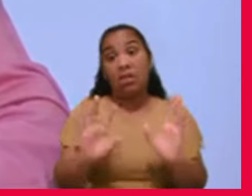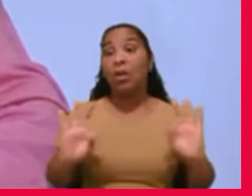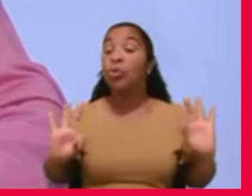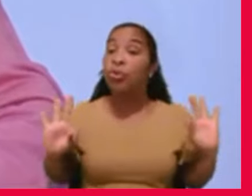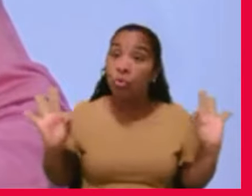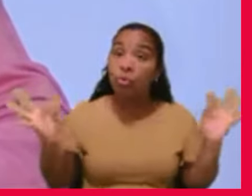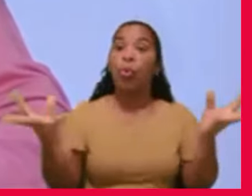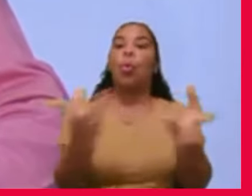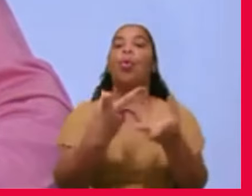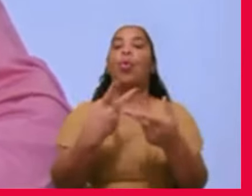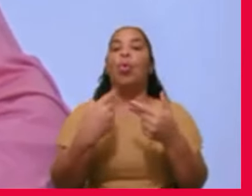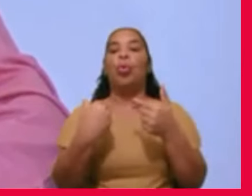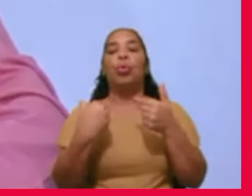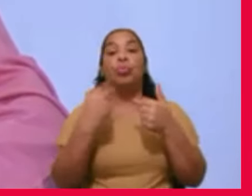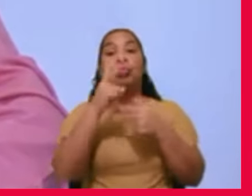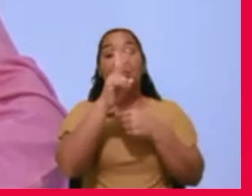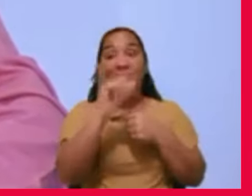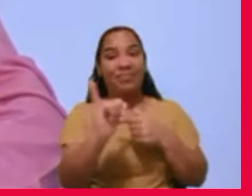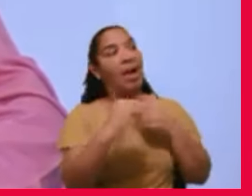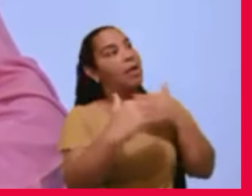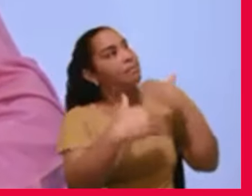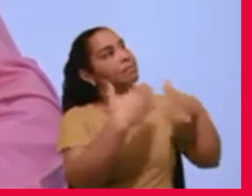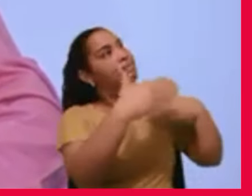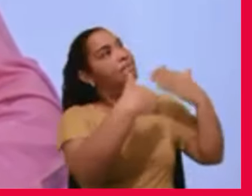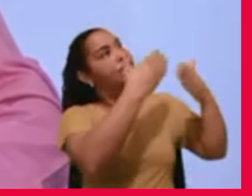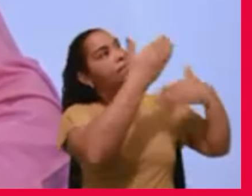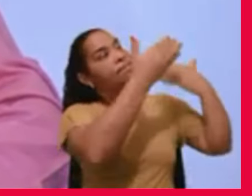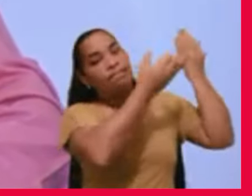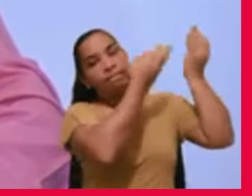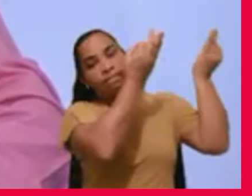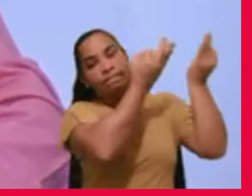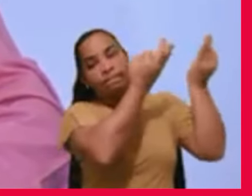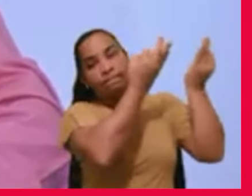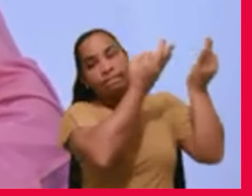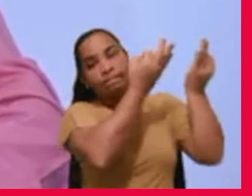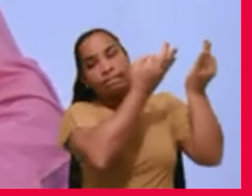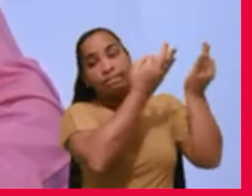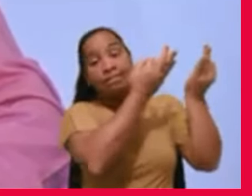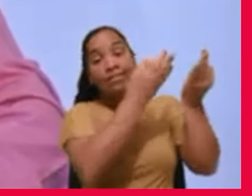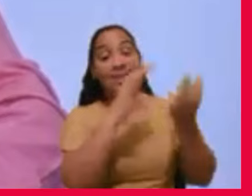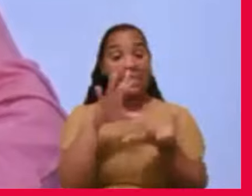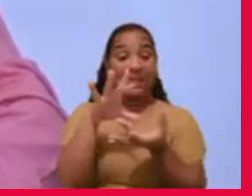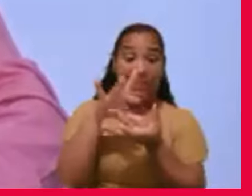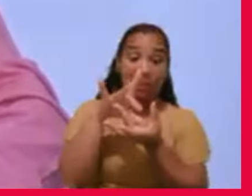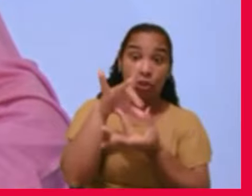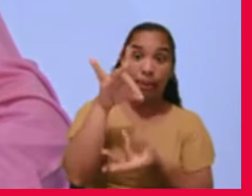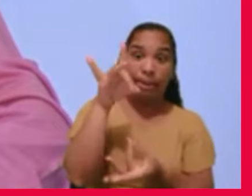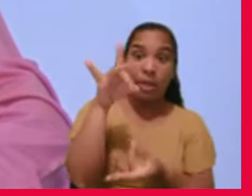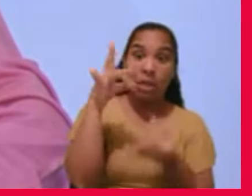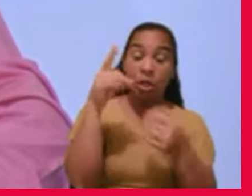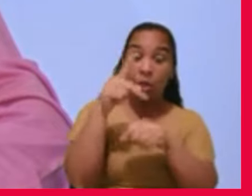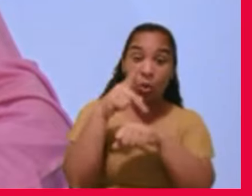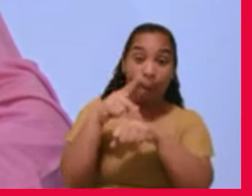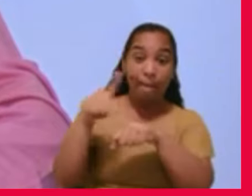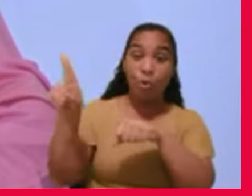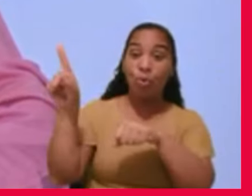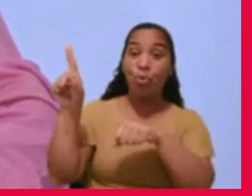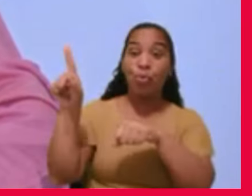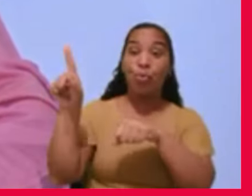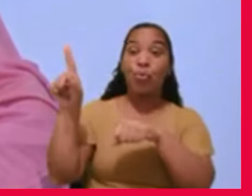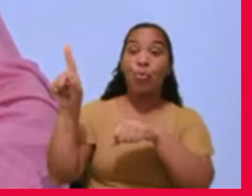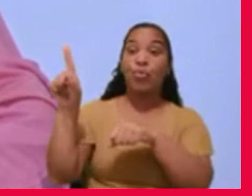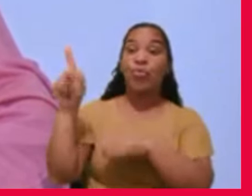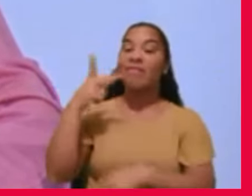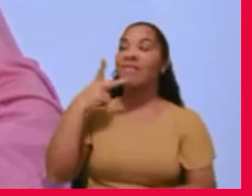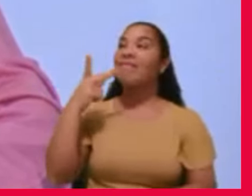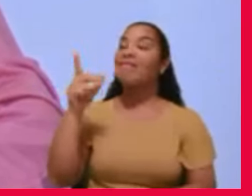perfeição, aquele estado de espírito puro a que se referiu nosso querido